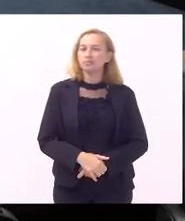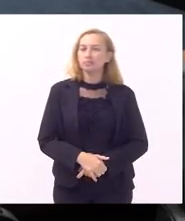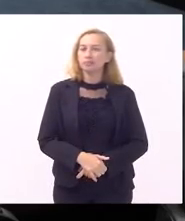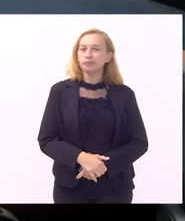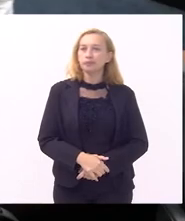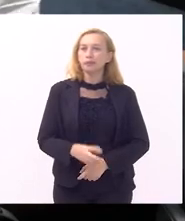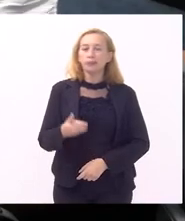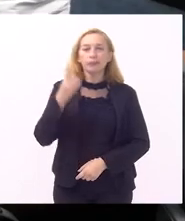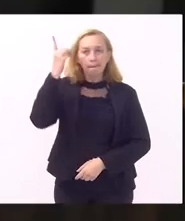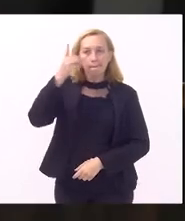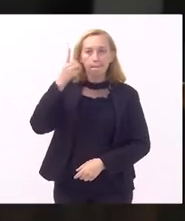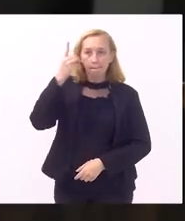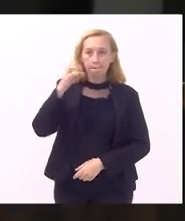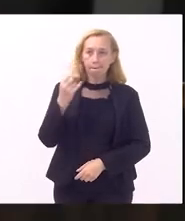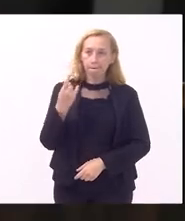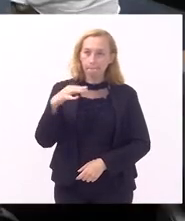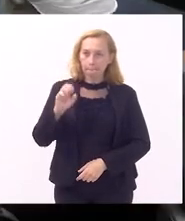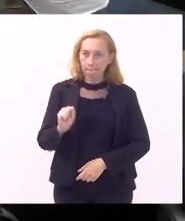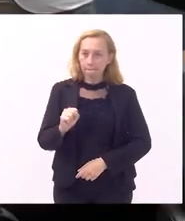deputado charles batista